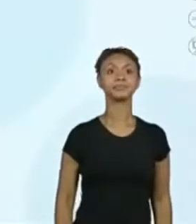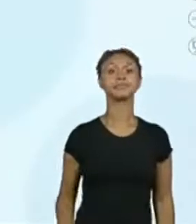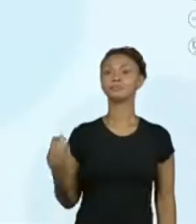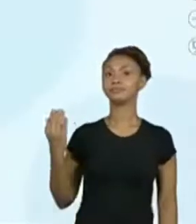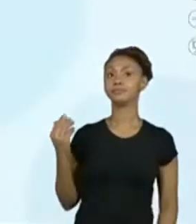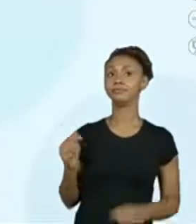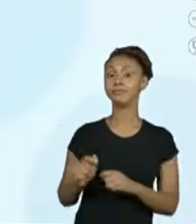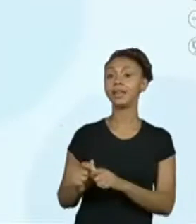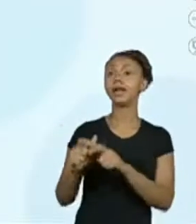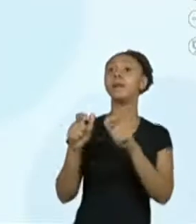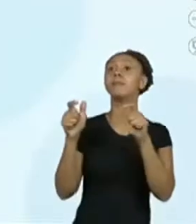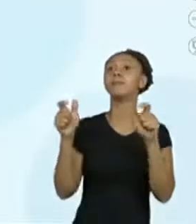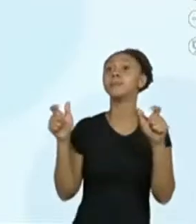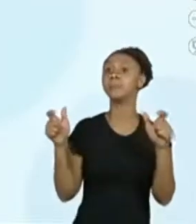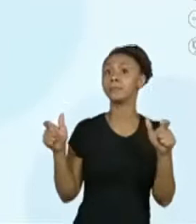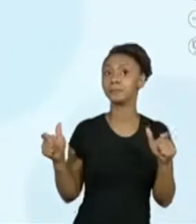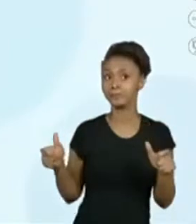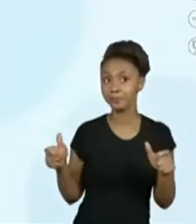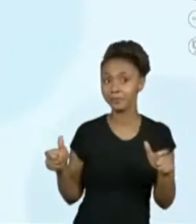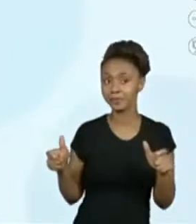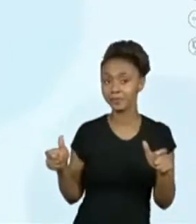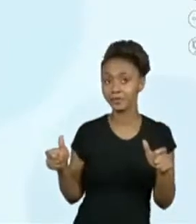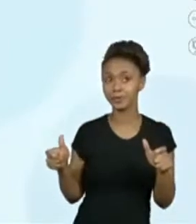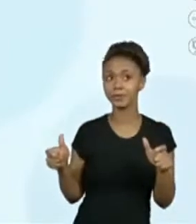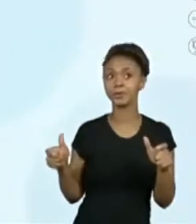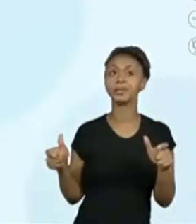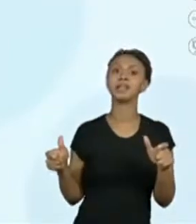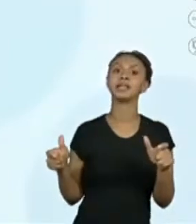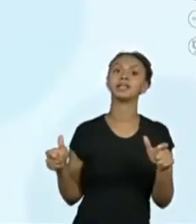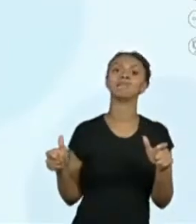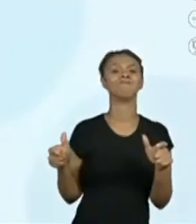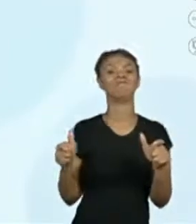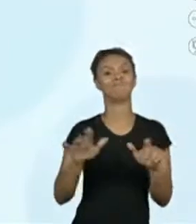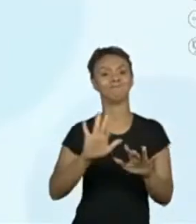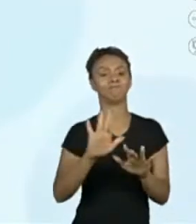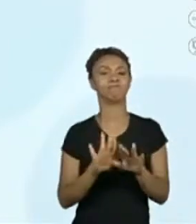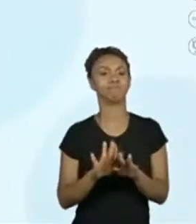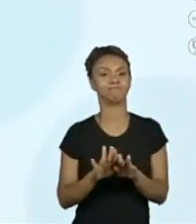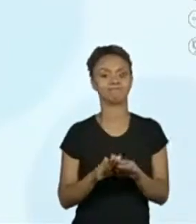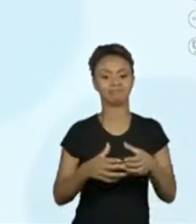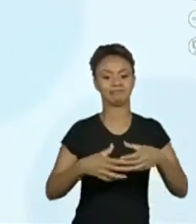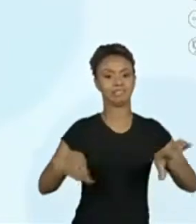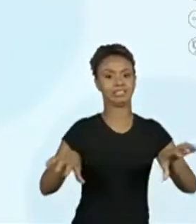A maioria... Vou colocar aqui que a turma ficou dividida. Certo?